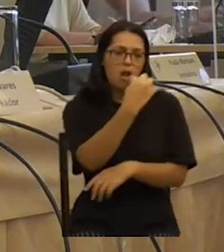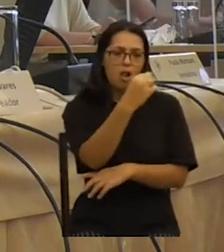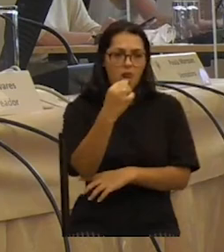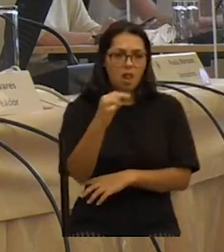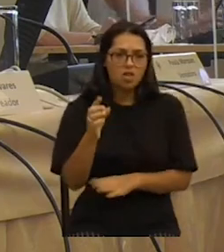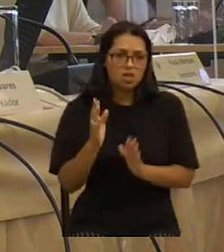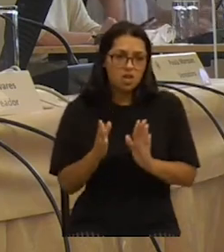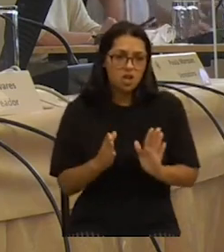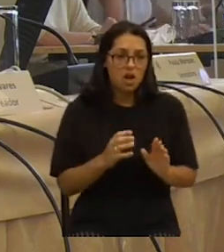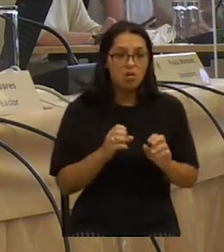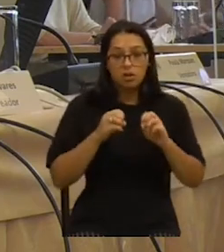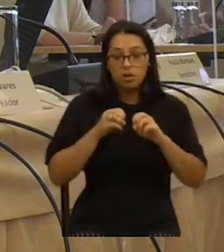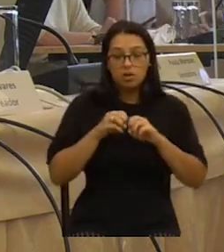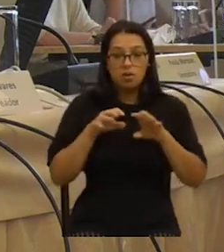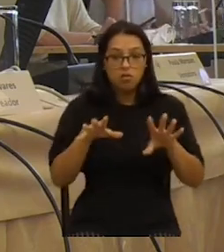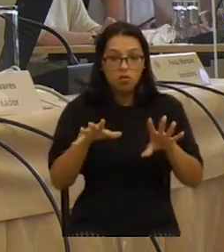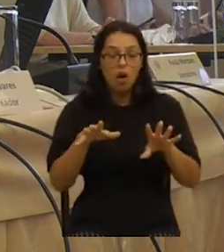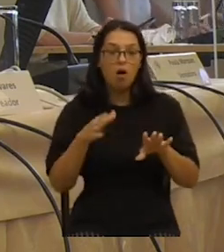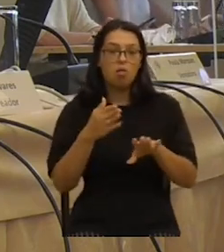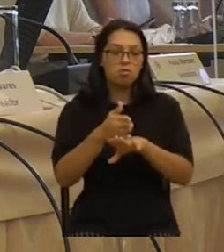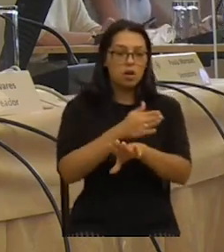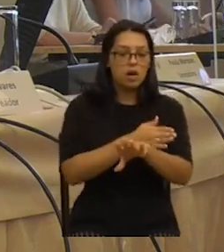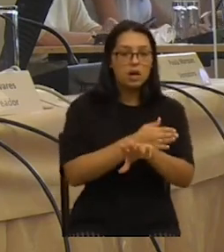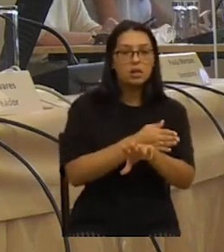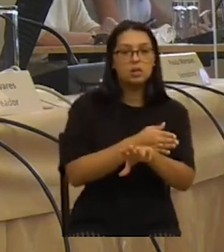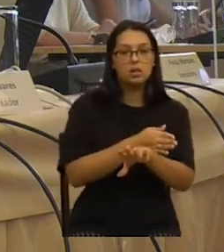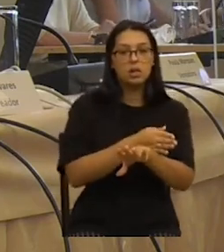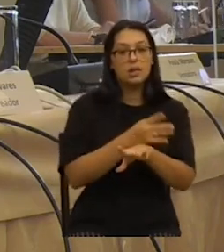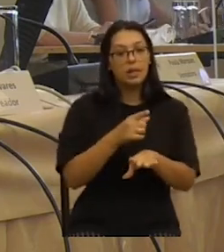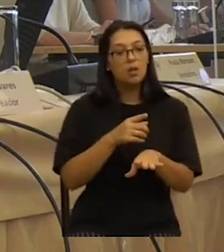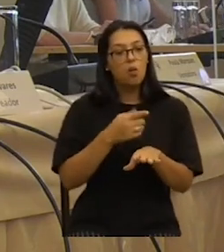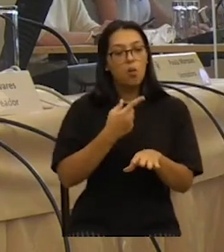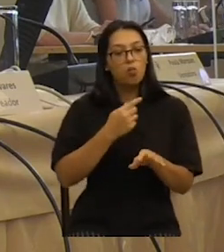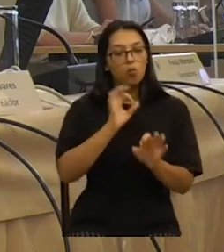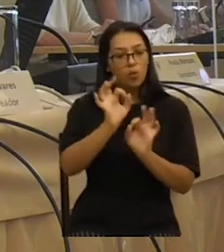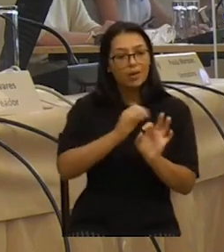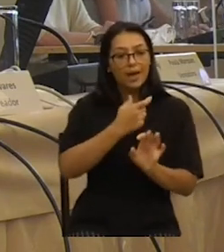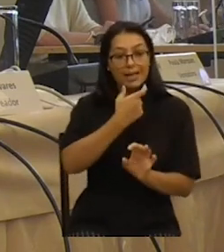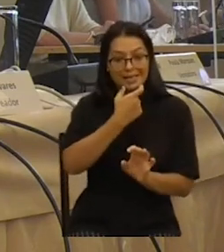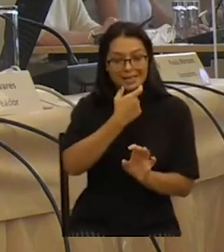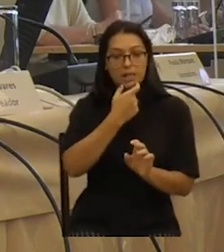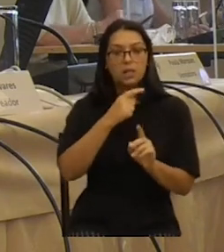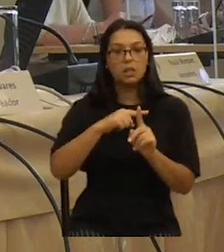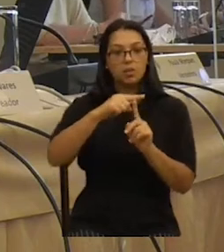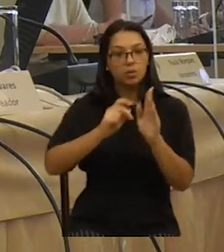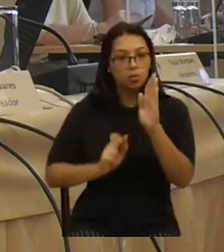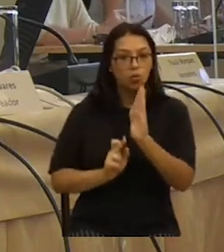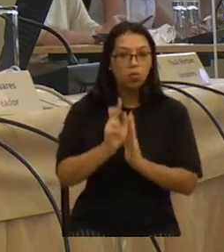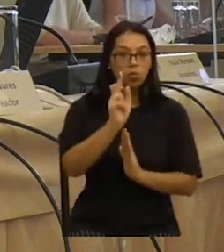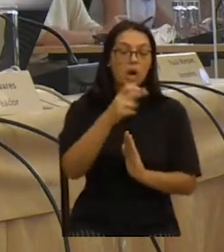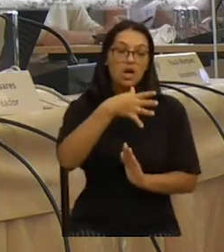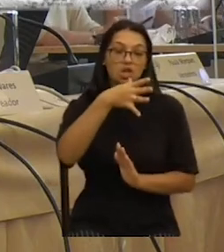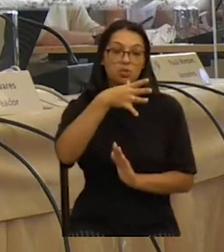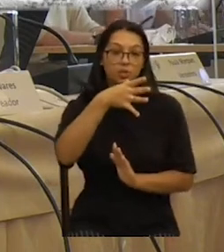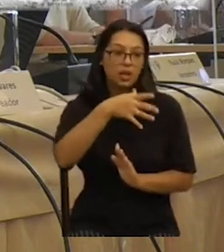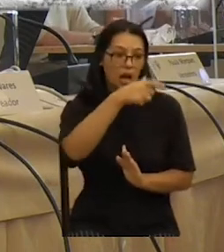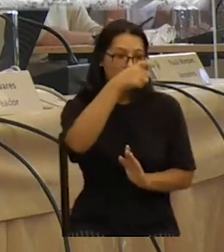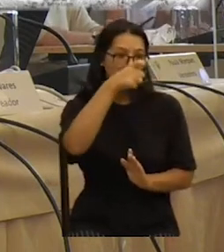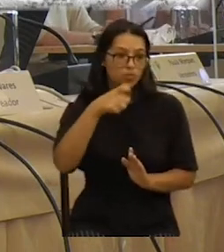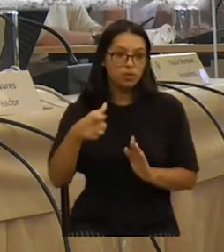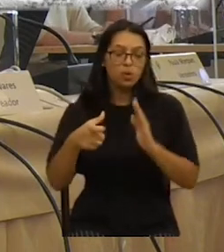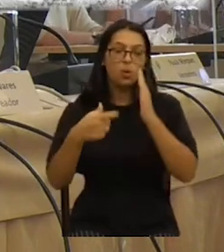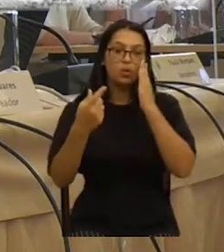existe, divulgá-lo atempadamente e ter sempre o cuidado de quando se aproxima um pico de temperatura, explicar aos nossos